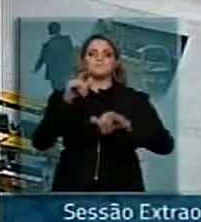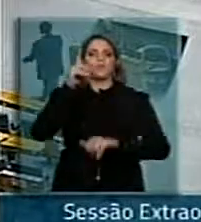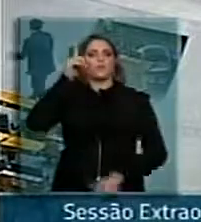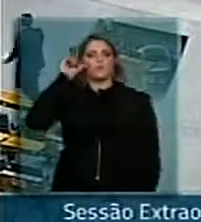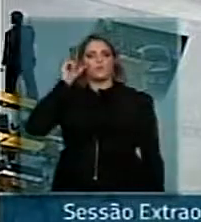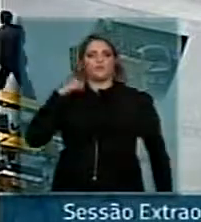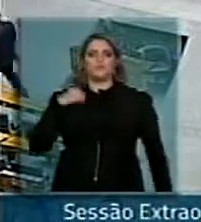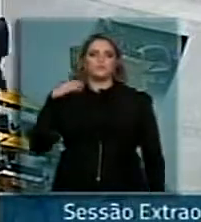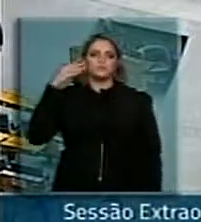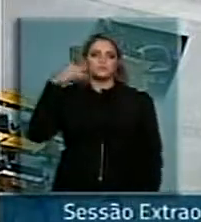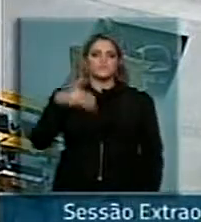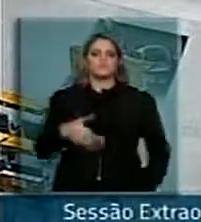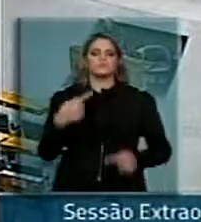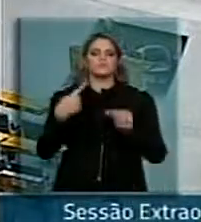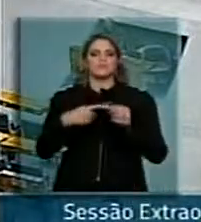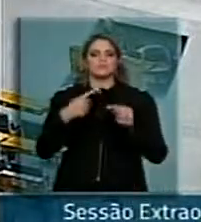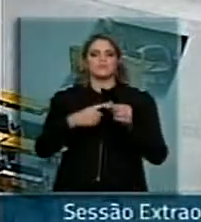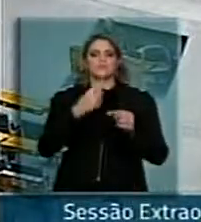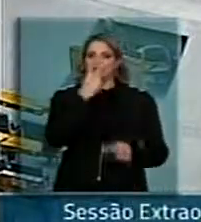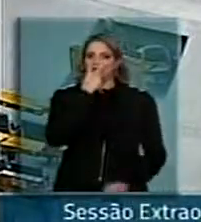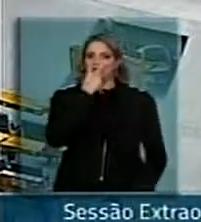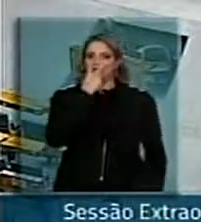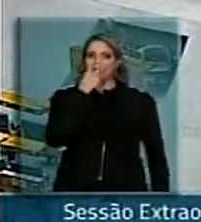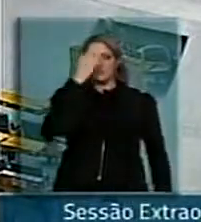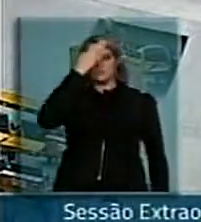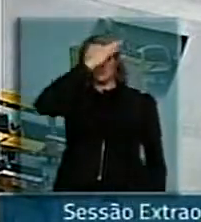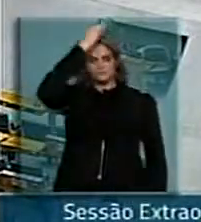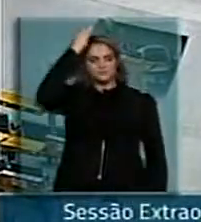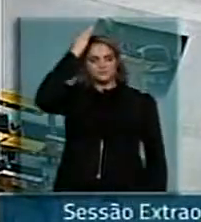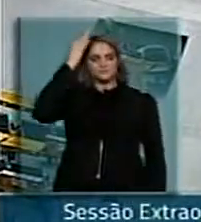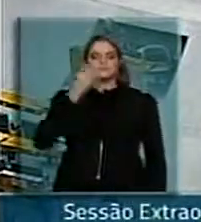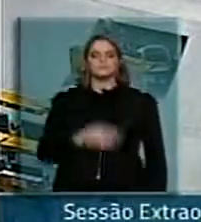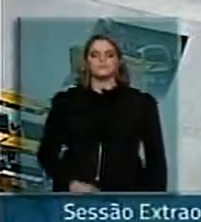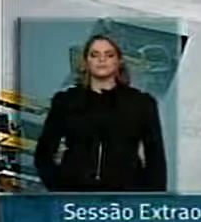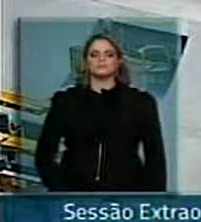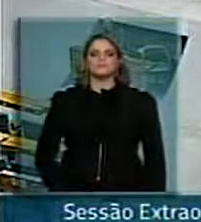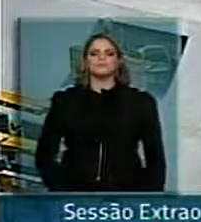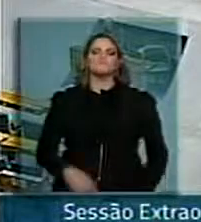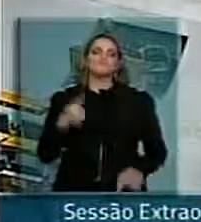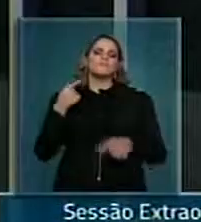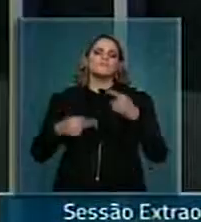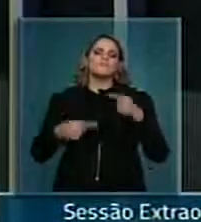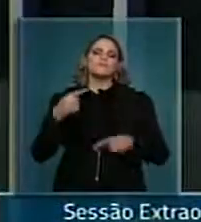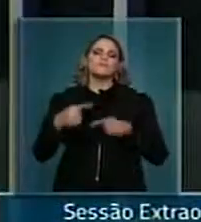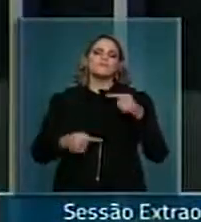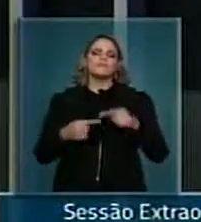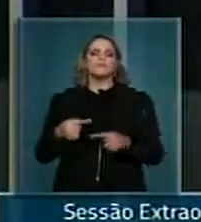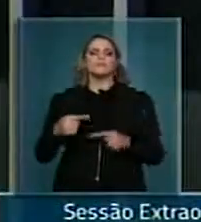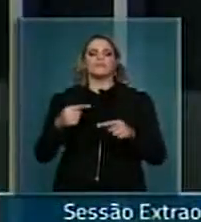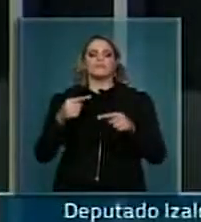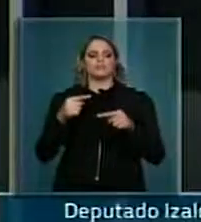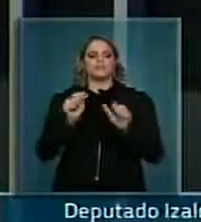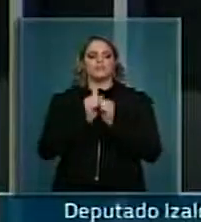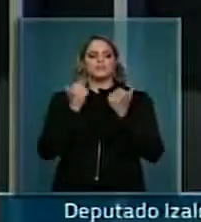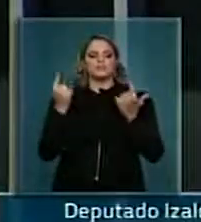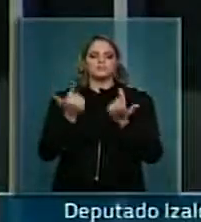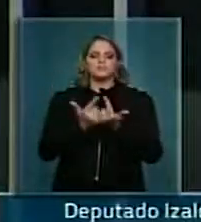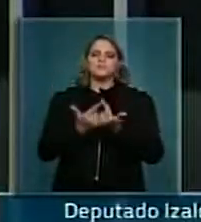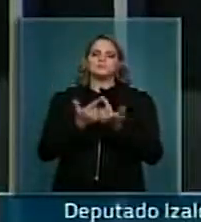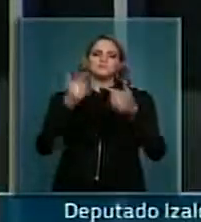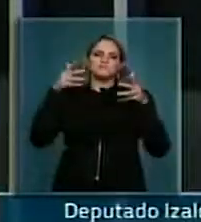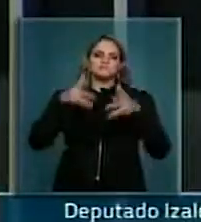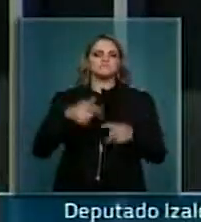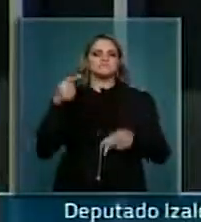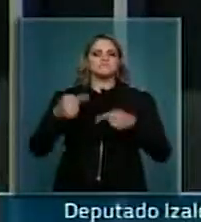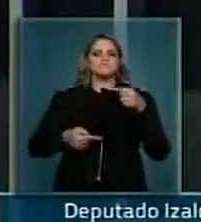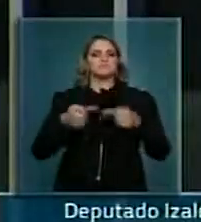na cidade de Vitória, Espírito Santo, debatendo lá na Câmara Legislativa